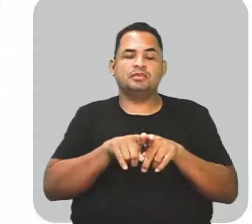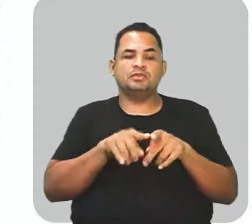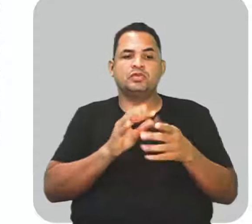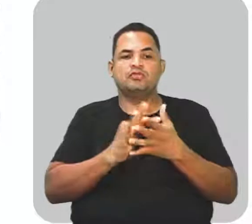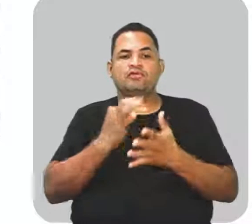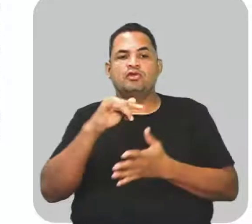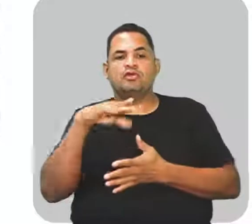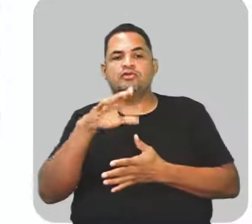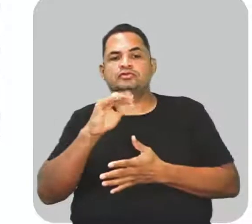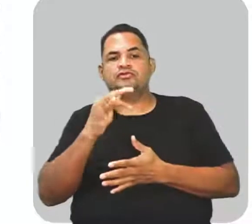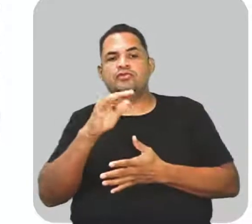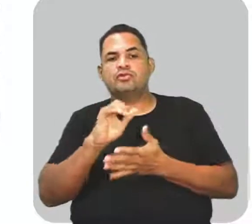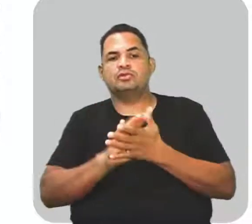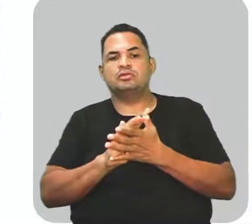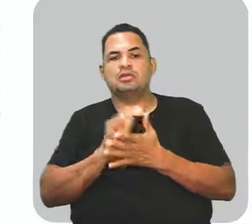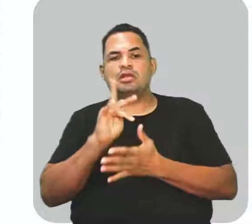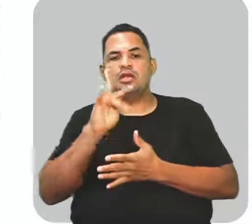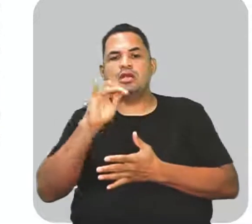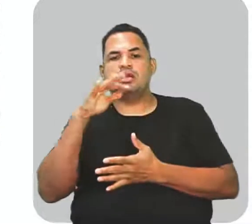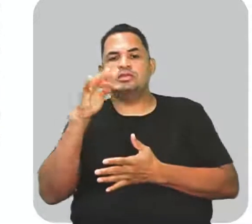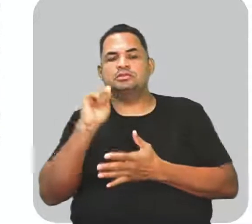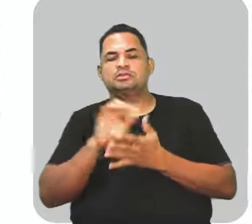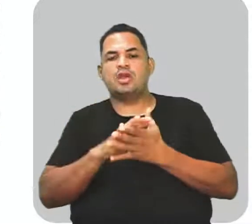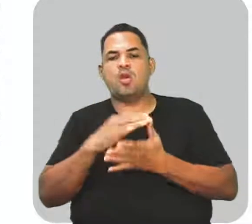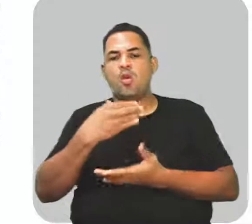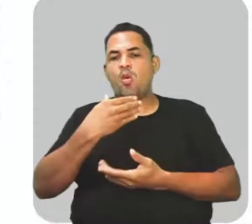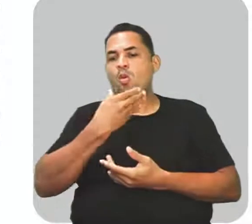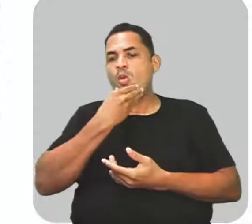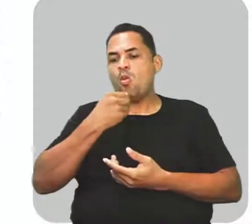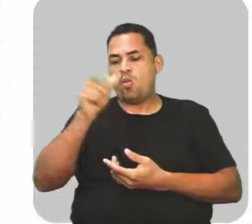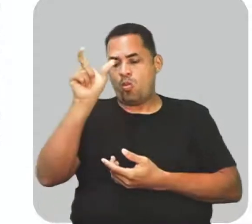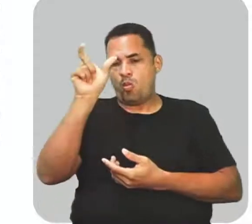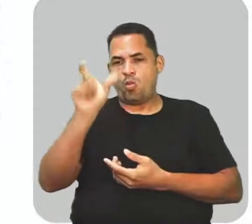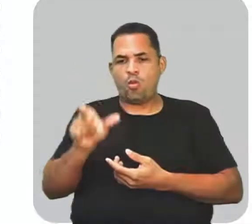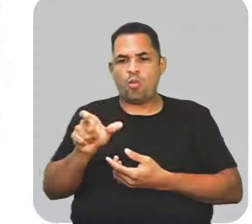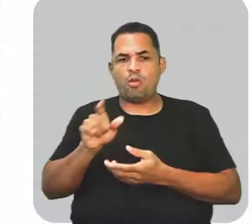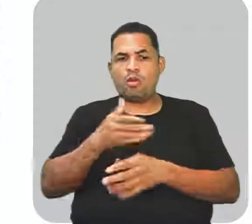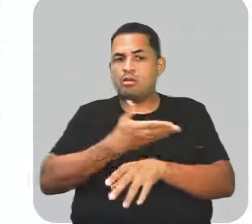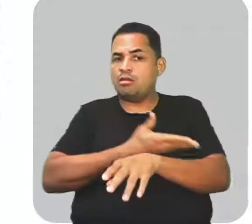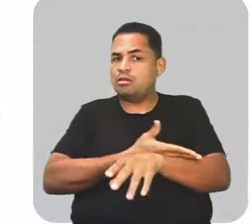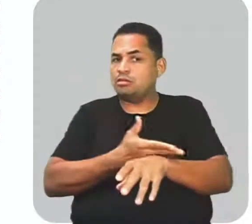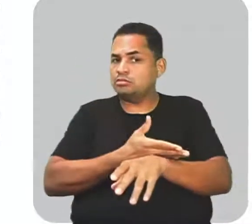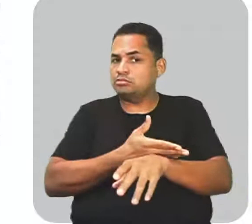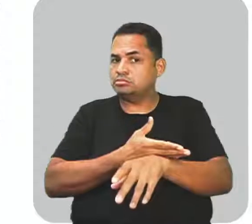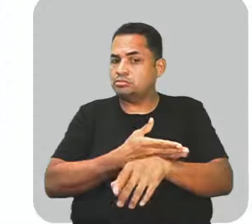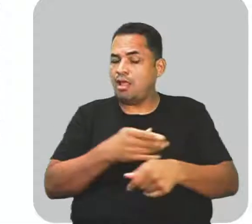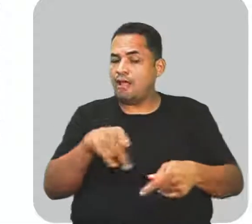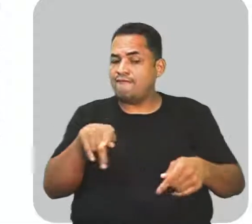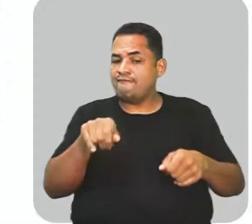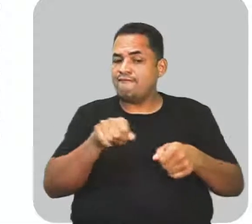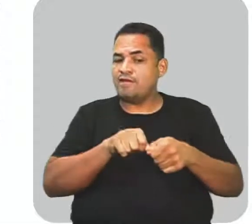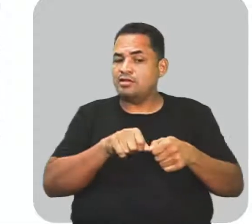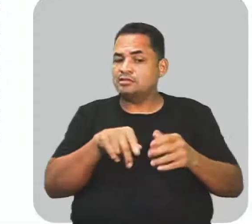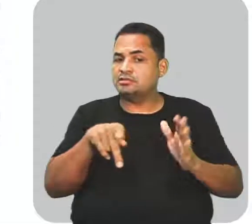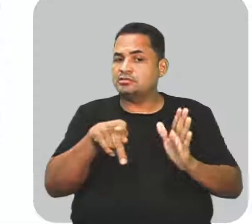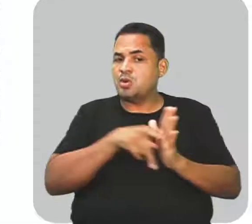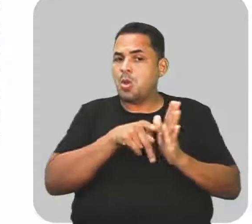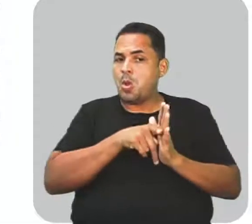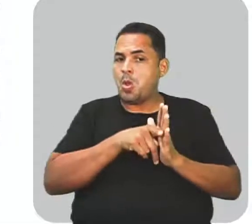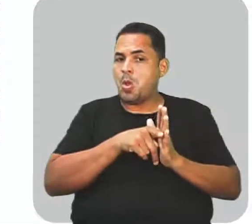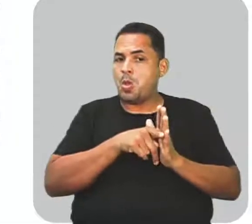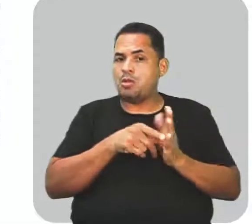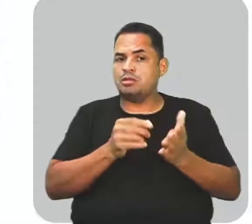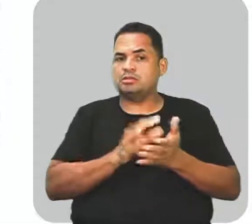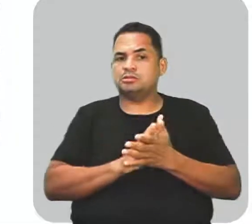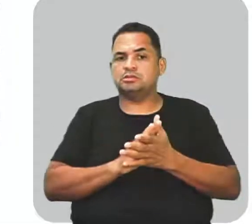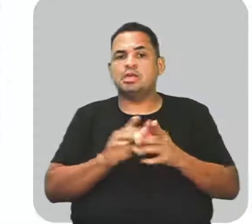disse o filósofo Kant, o homem é aquilo que a educação faz dele. Sendo assim, o